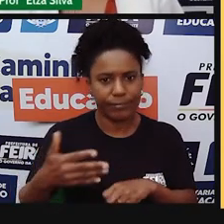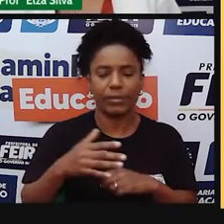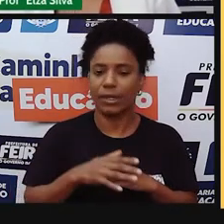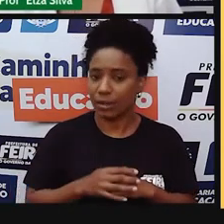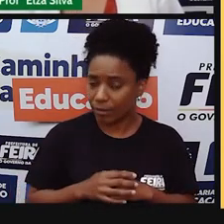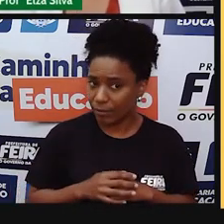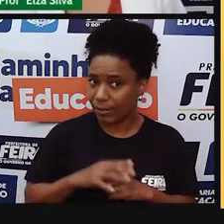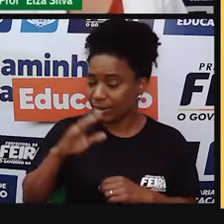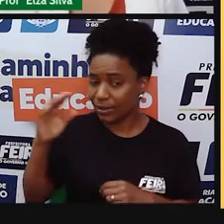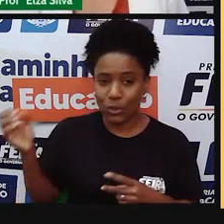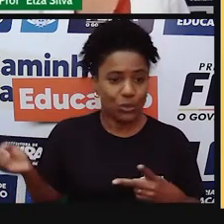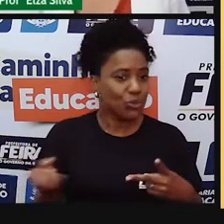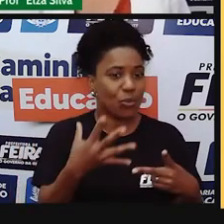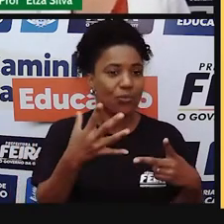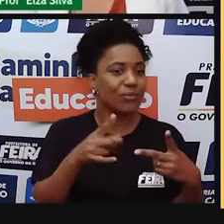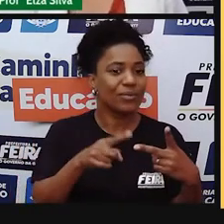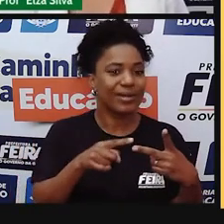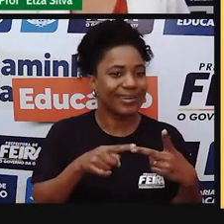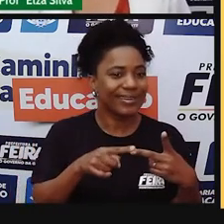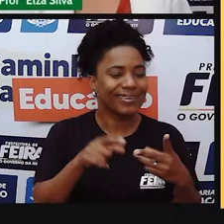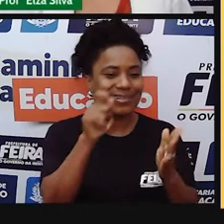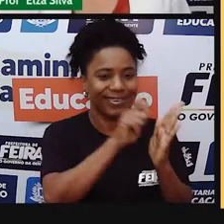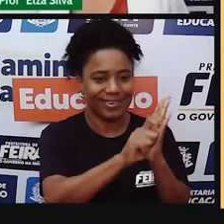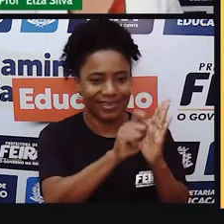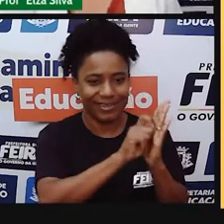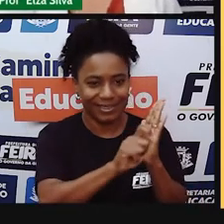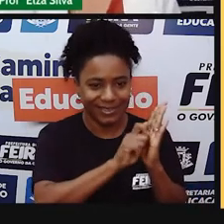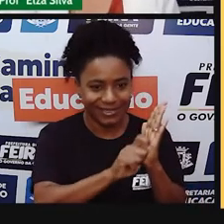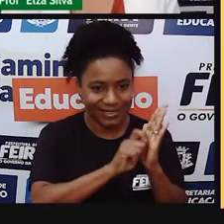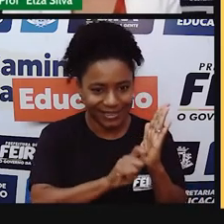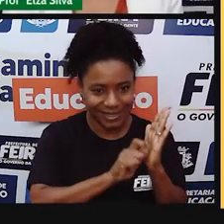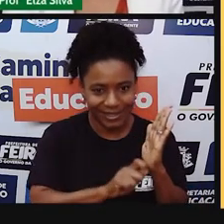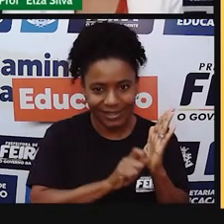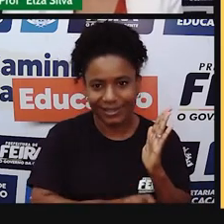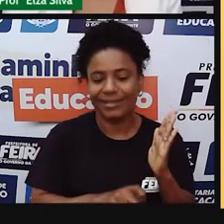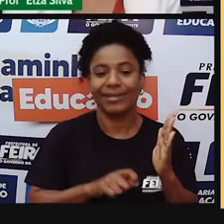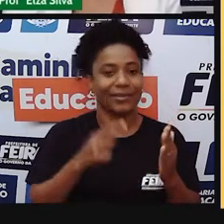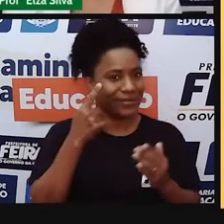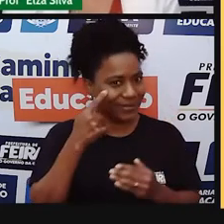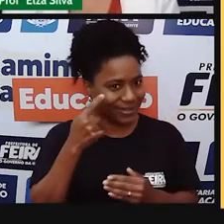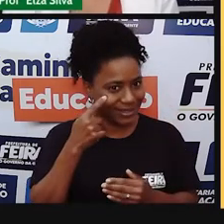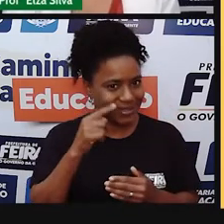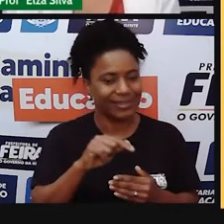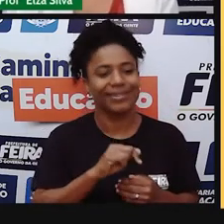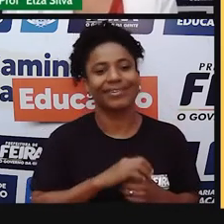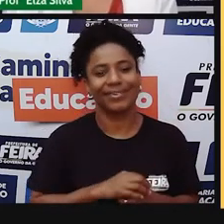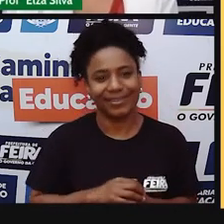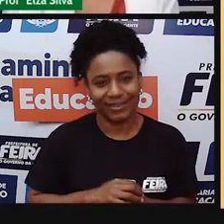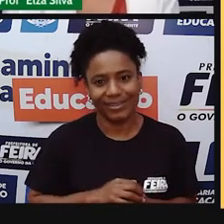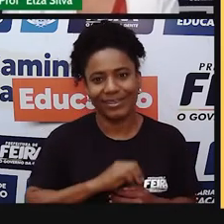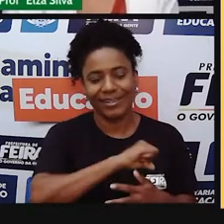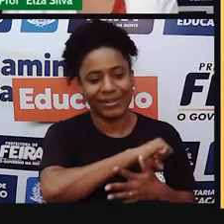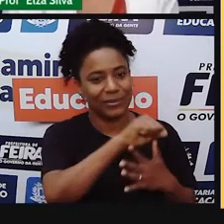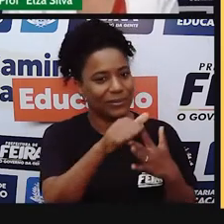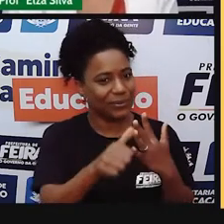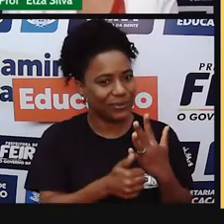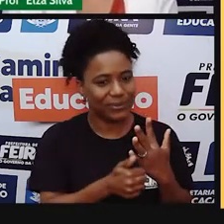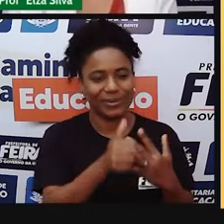escrita. Surgiram o alfabeto. Por exemplo, vocês têm aí na tela o Greek Alphabet,